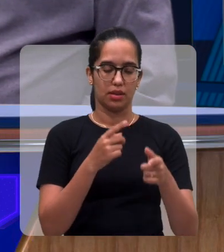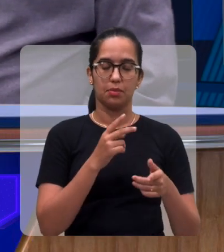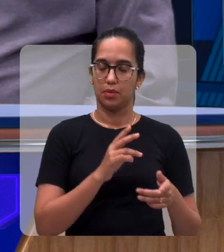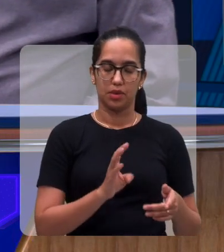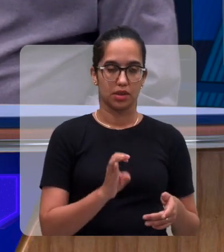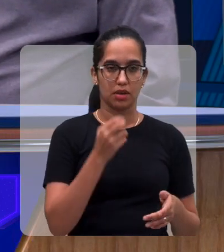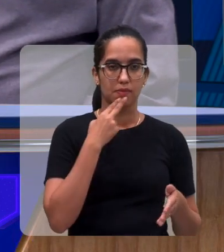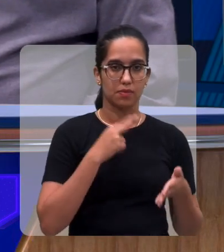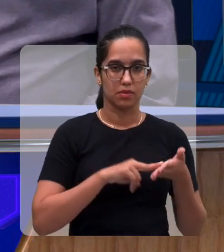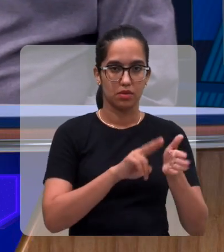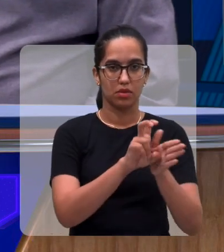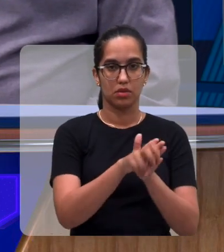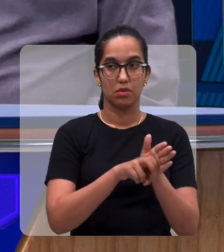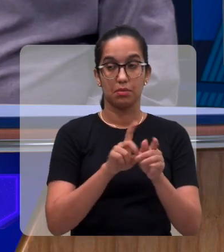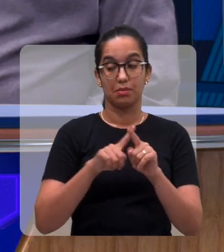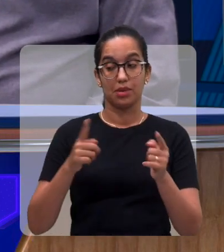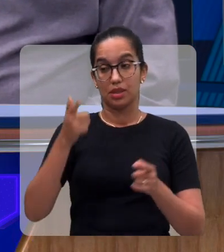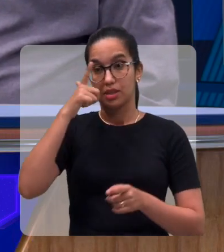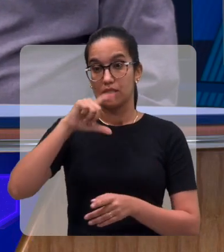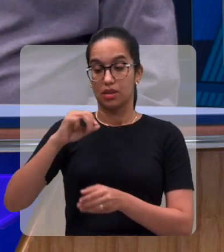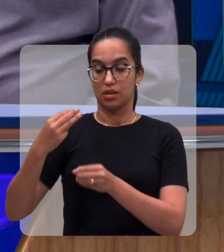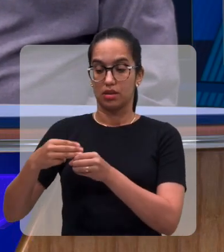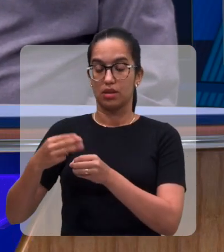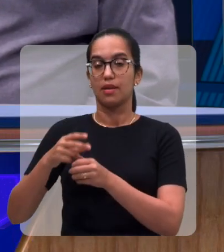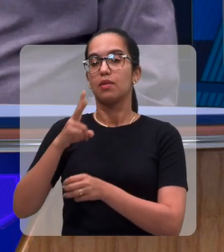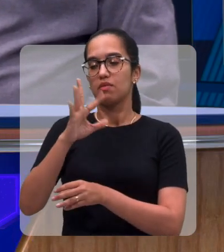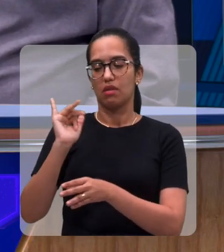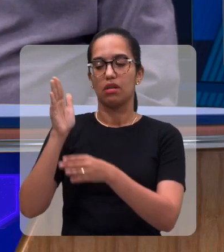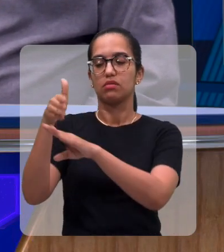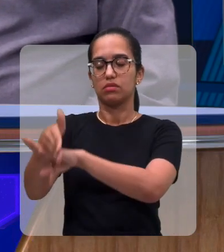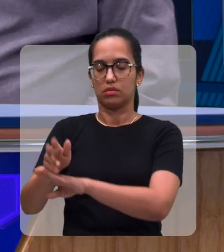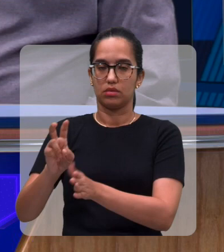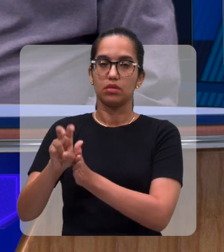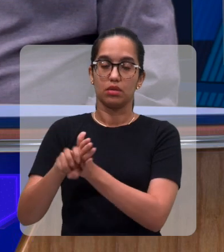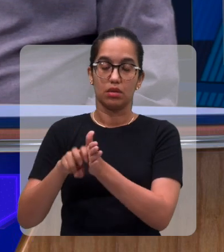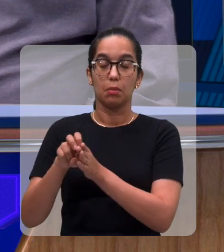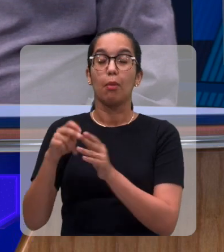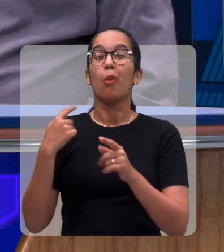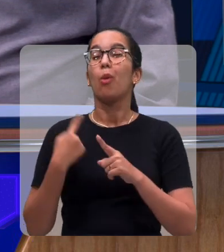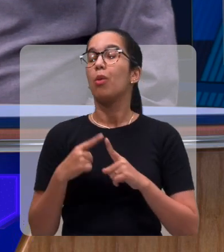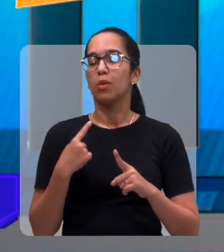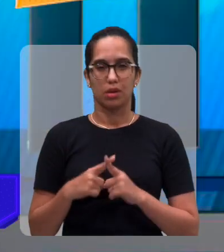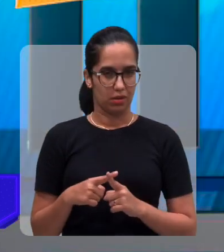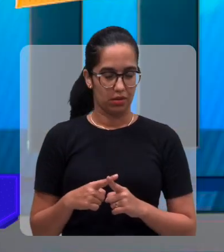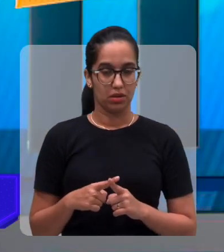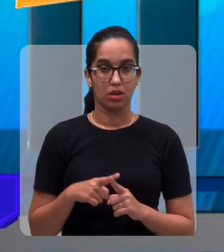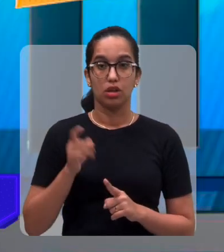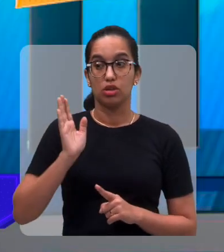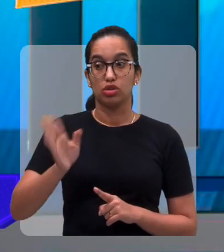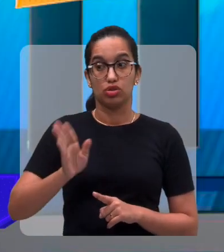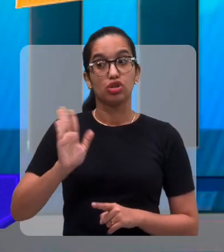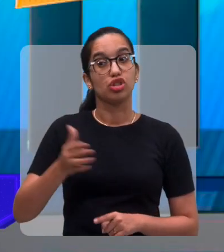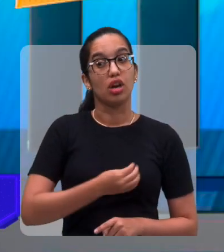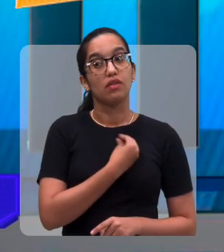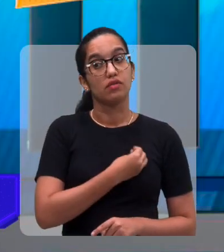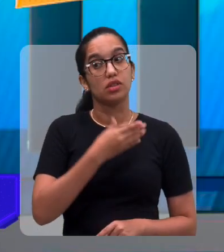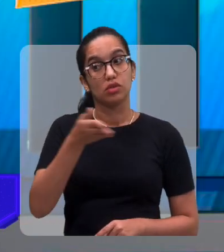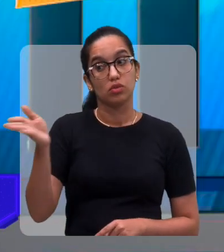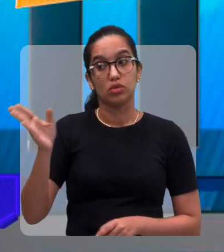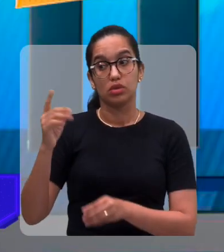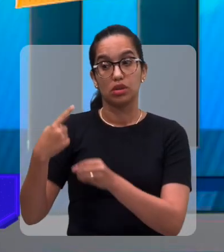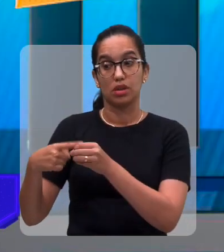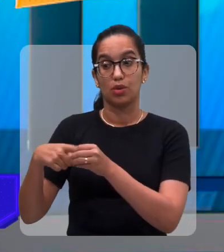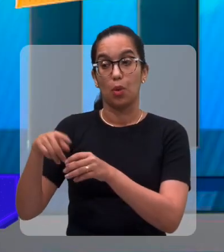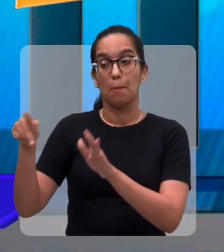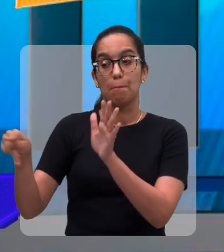Para a SEID. Agora, quem mora no interior... Vai diretamente para a SEID. Para a SEID. Por quê? Porque ele já vem do interior dele e lá